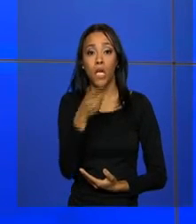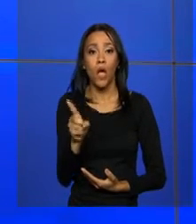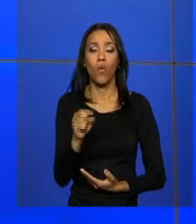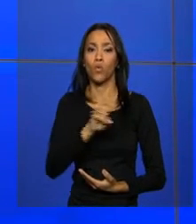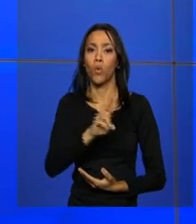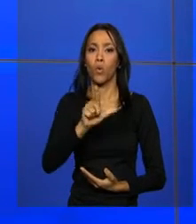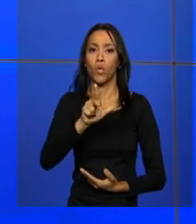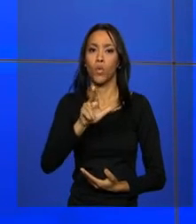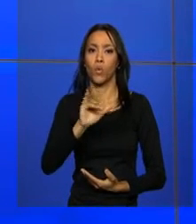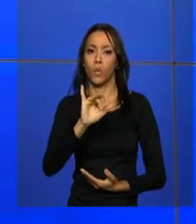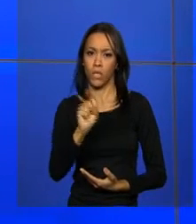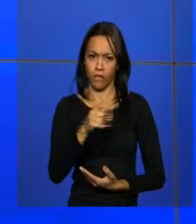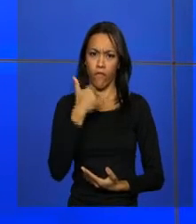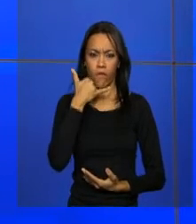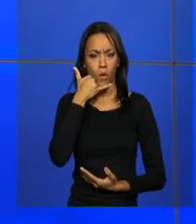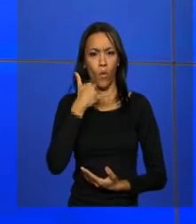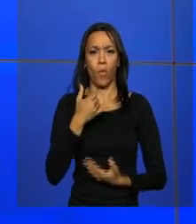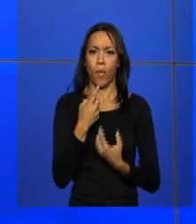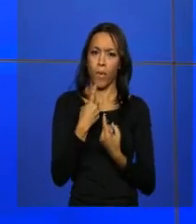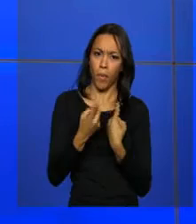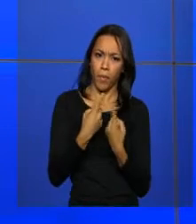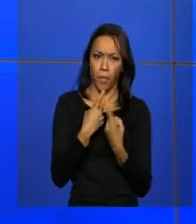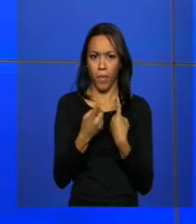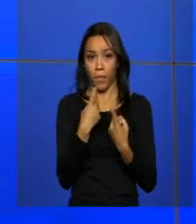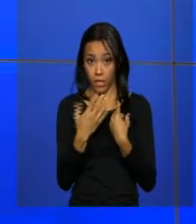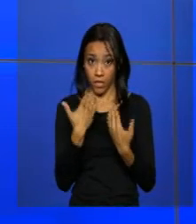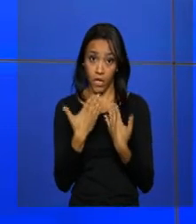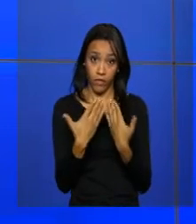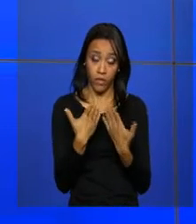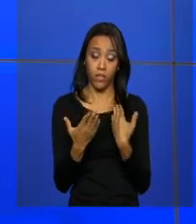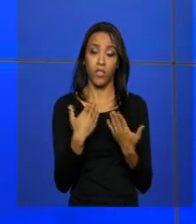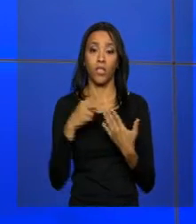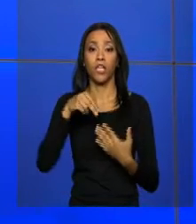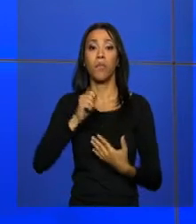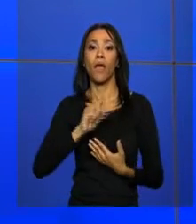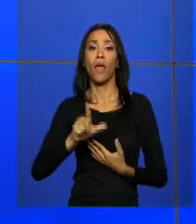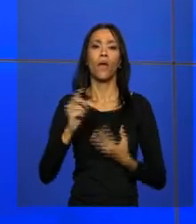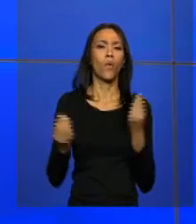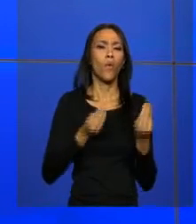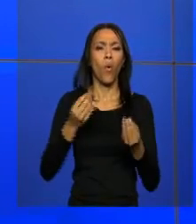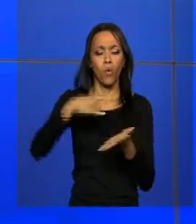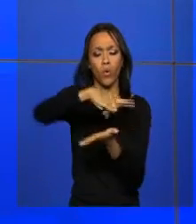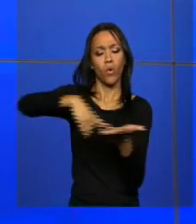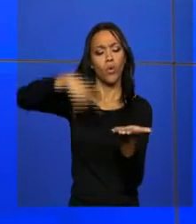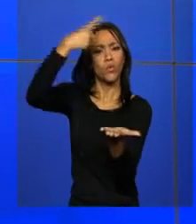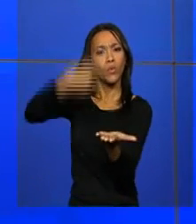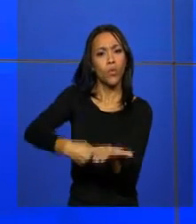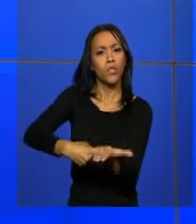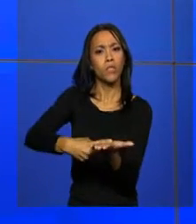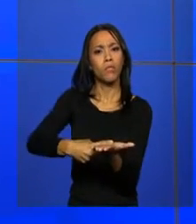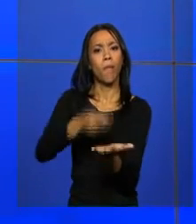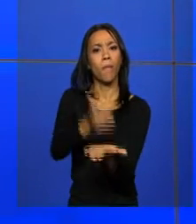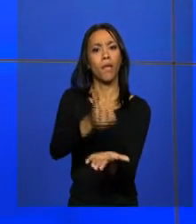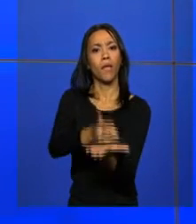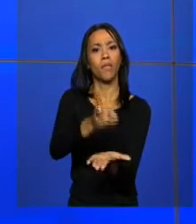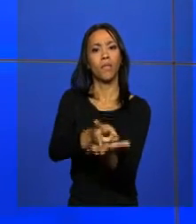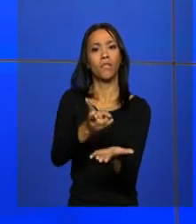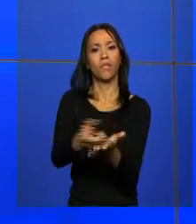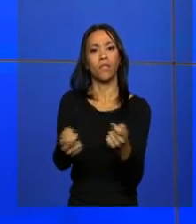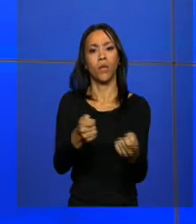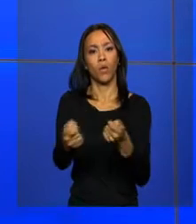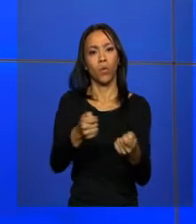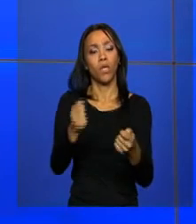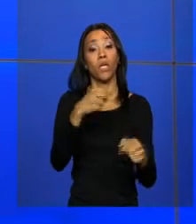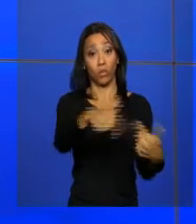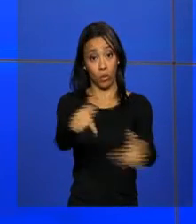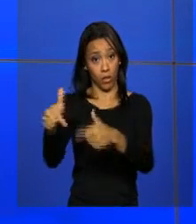em entrevista exclusiva para a TVNBR sobre a importância dos acordos de leniência para a preservação da economia e dos empregos no país.